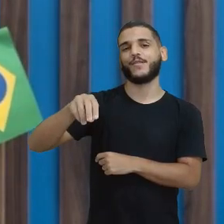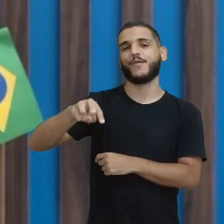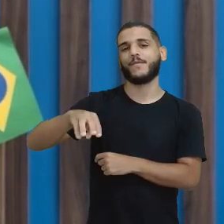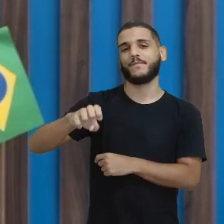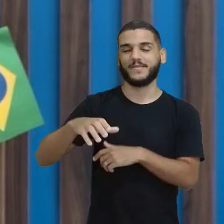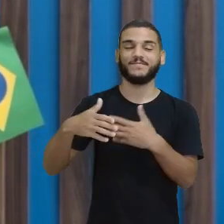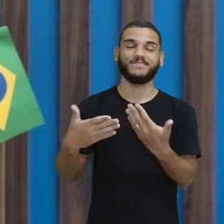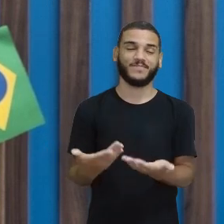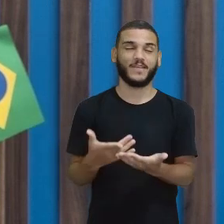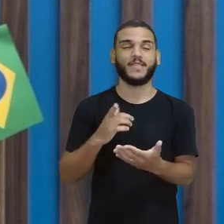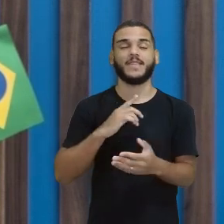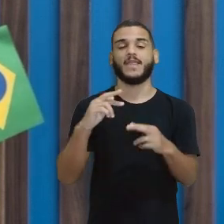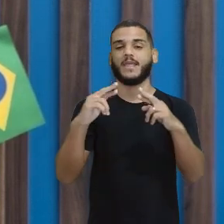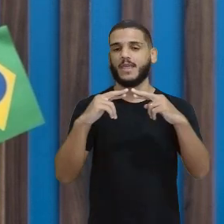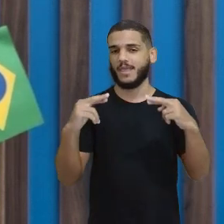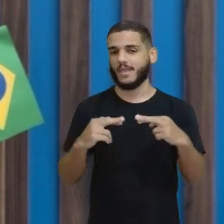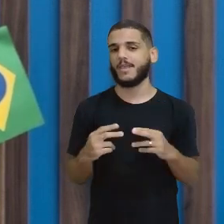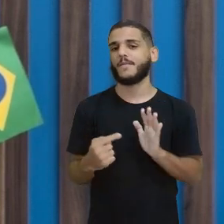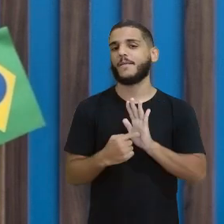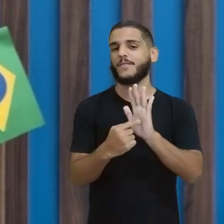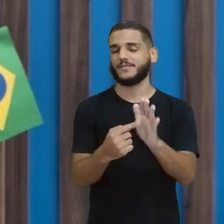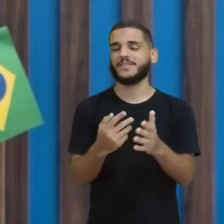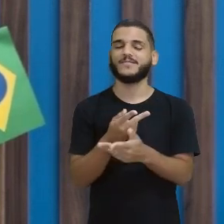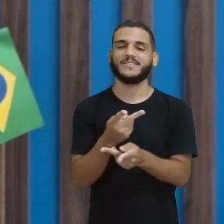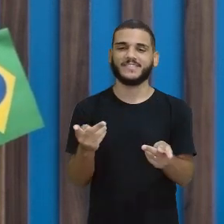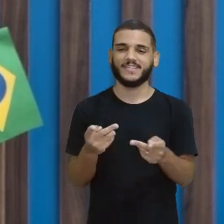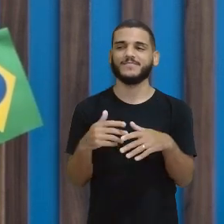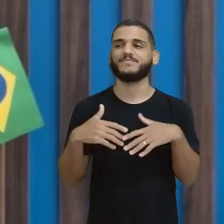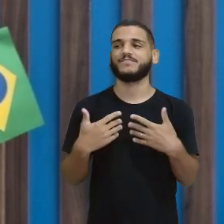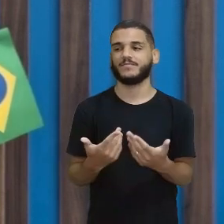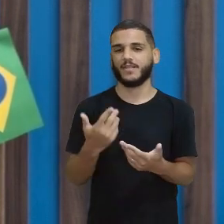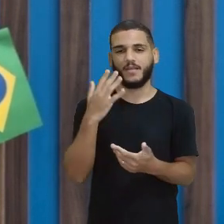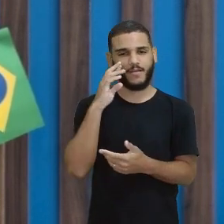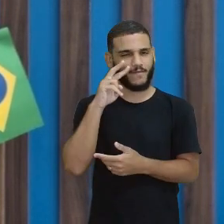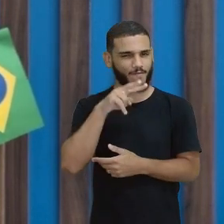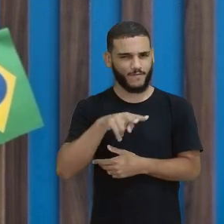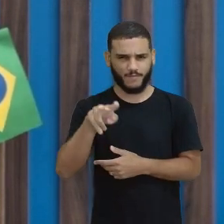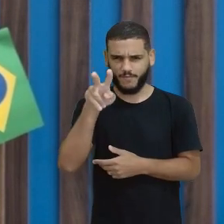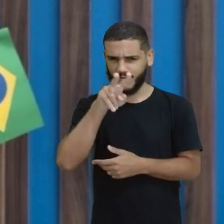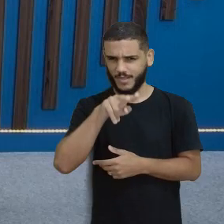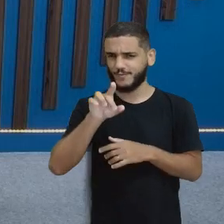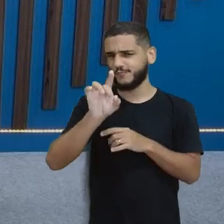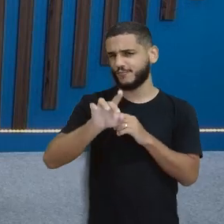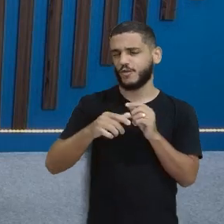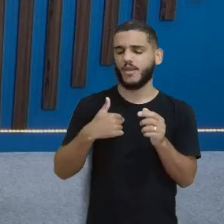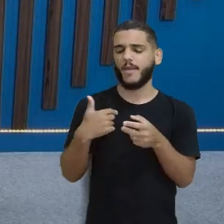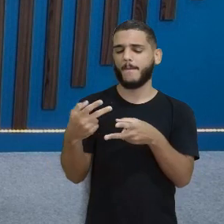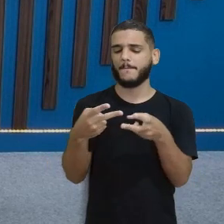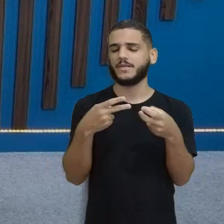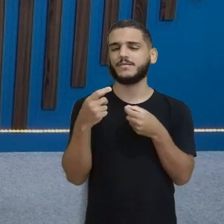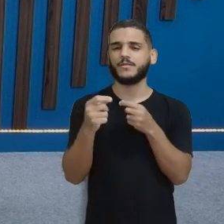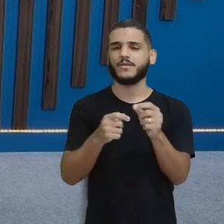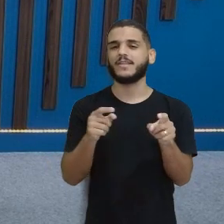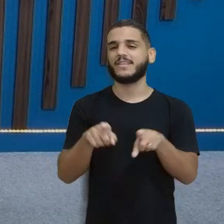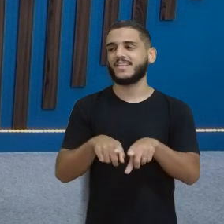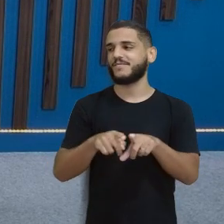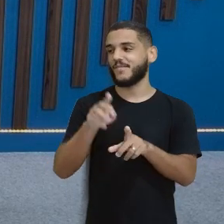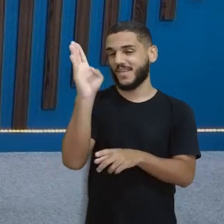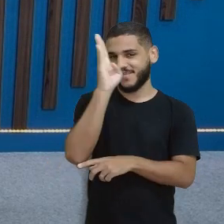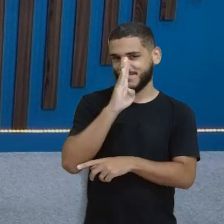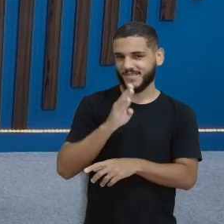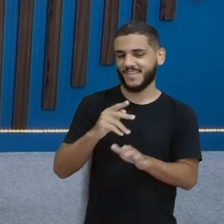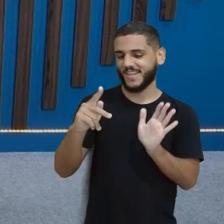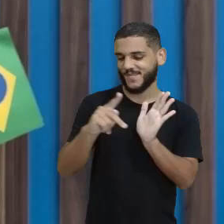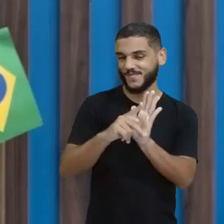pouco elas vão revelar algumas rimas que tem ali, não é isso? Isso. Olha aí, ele está ali olhando. E pelo que eu percebo, ele também é brasileiro, viu?